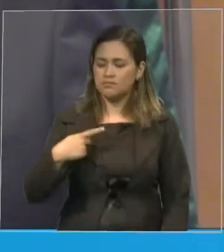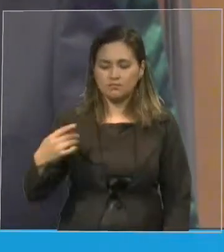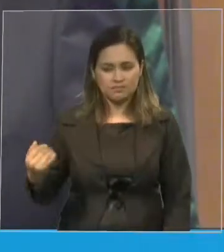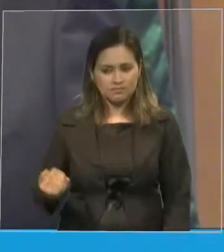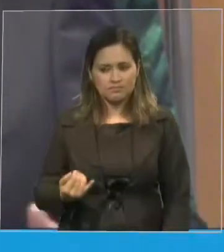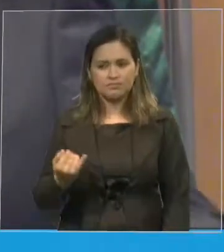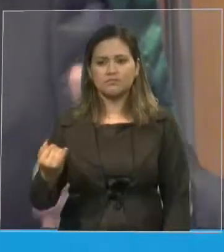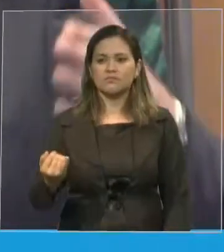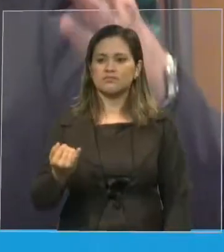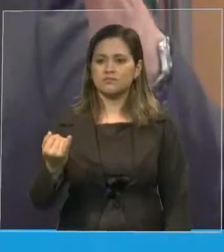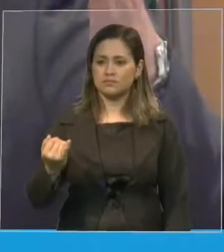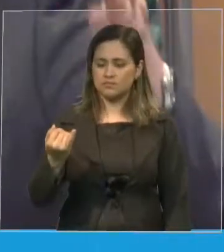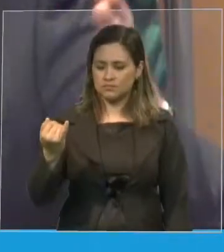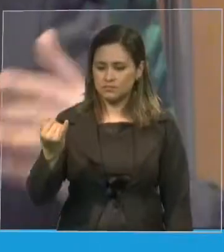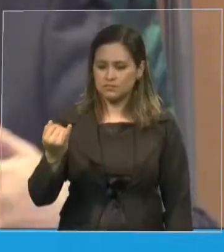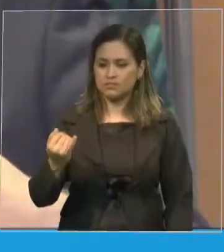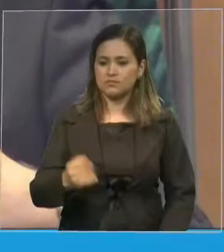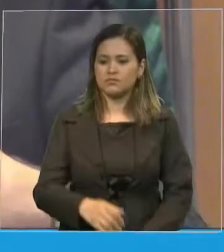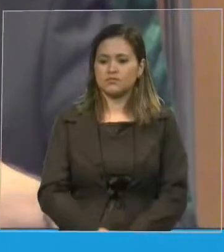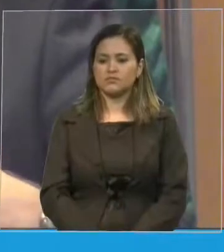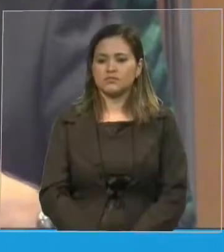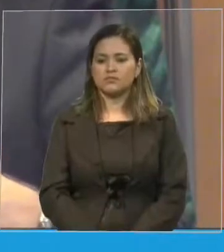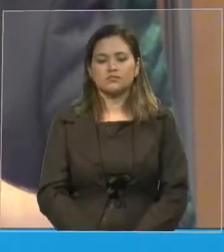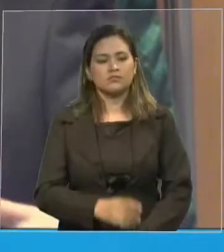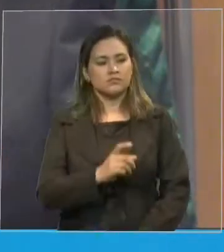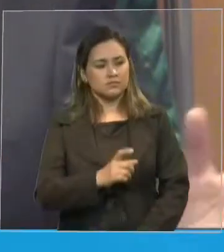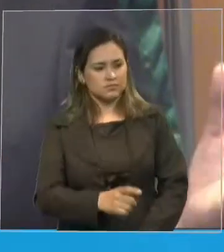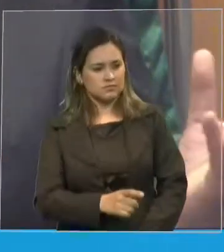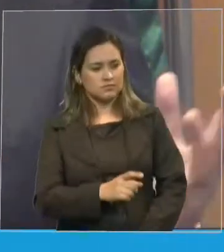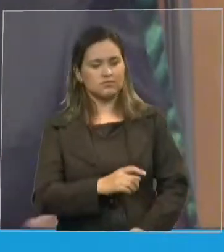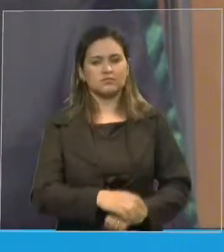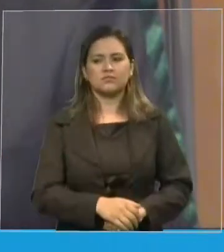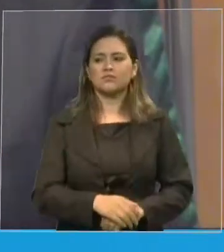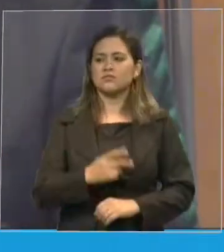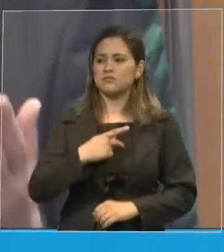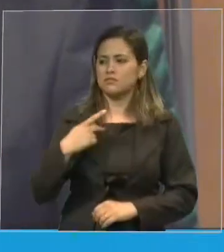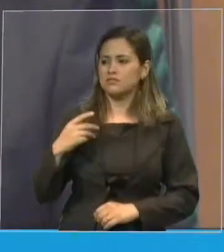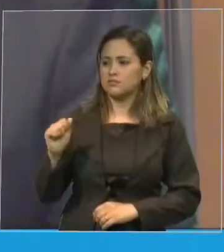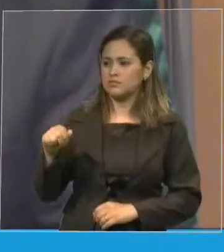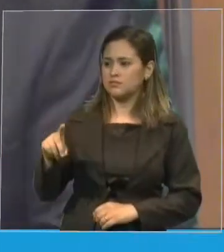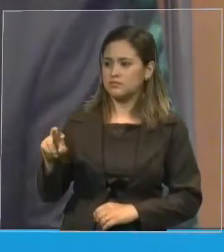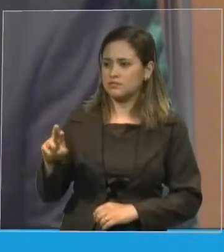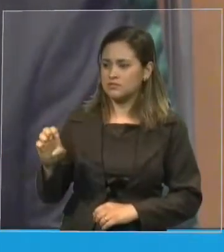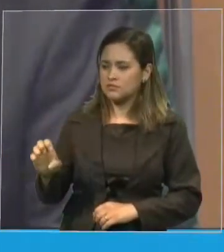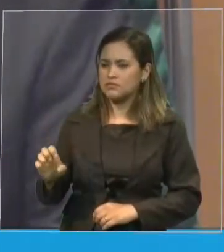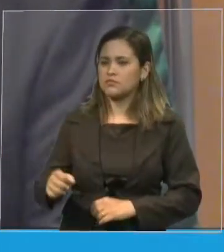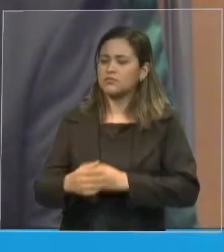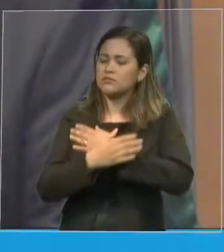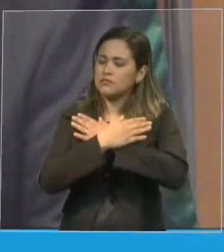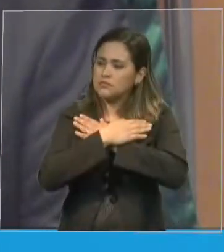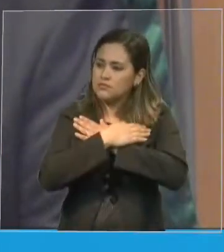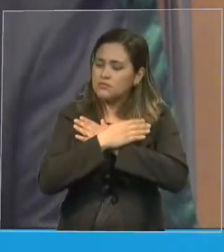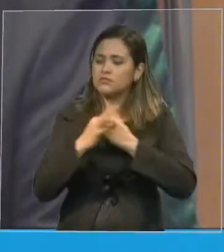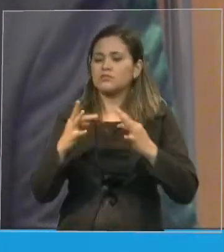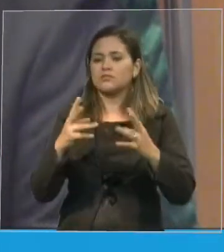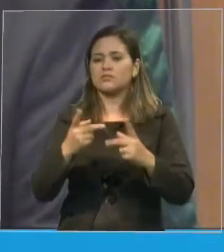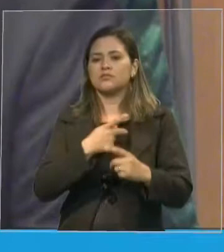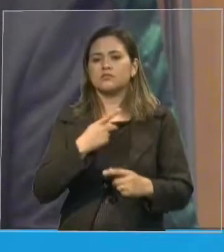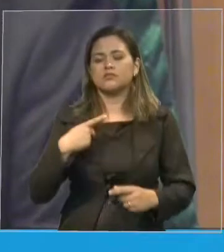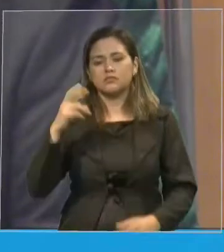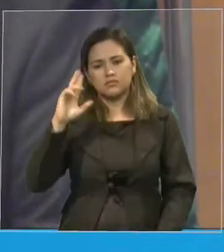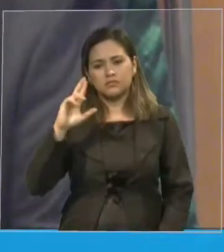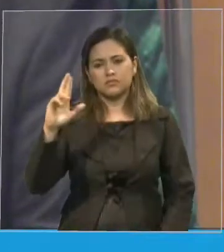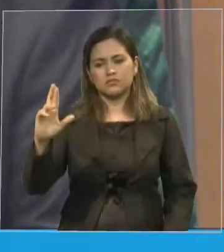através dele, do pastor André, abraçar todos os pastores, líderes da